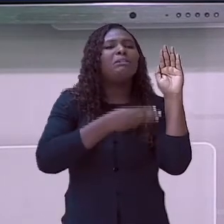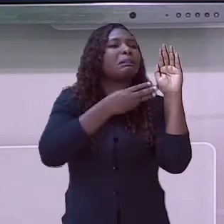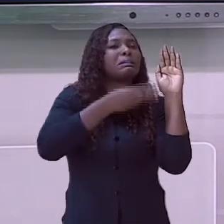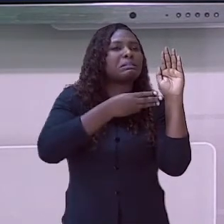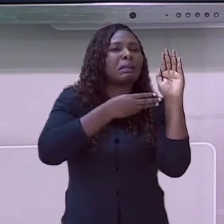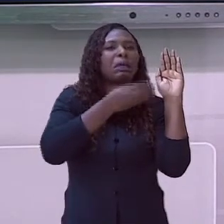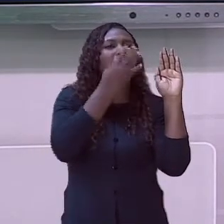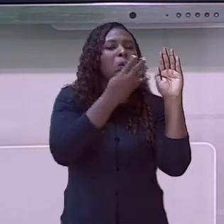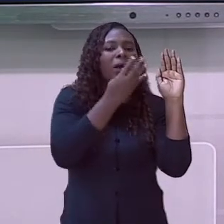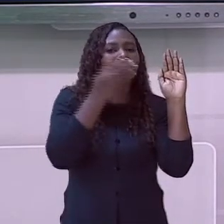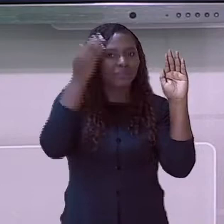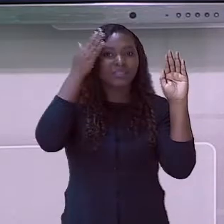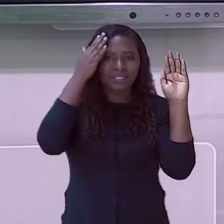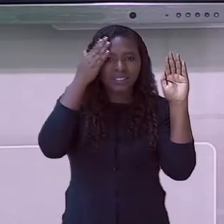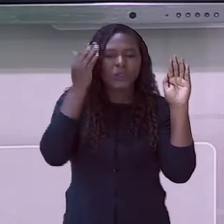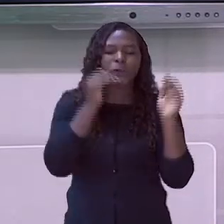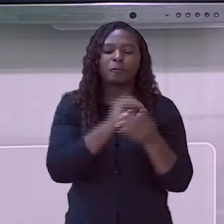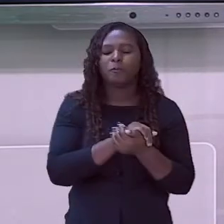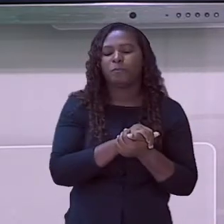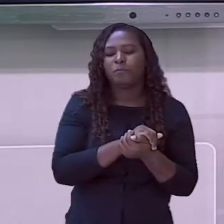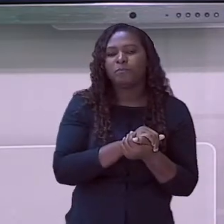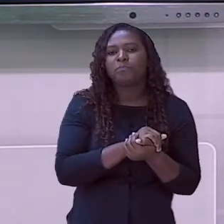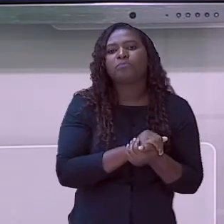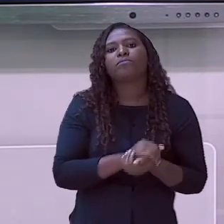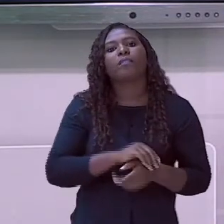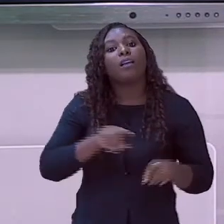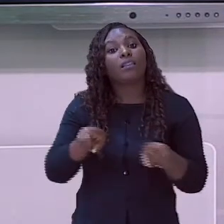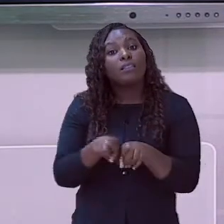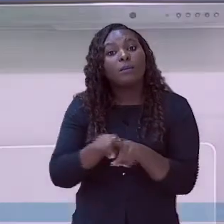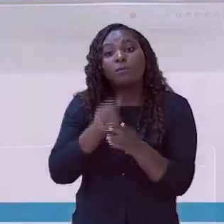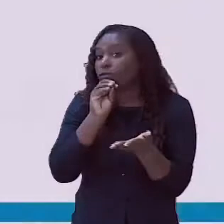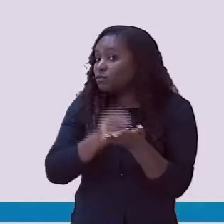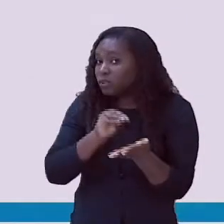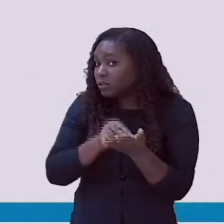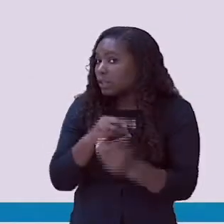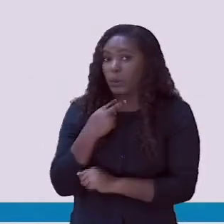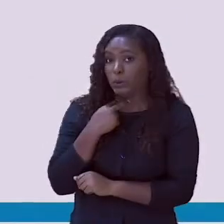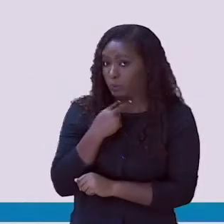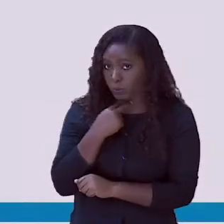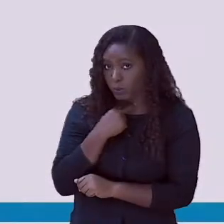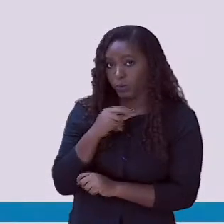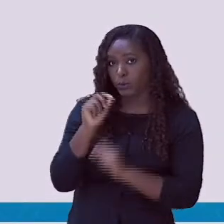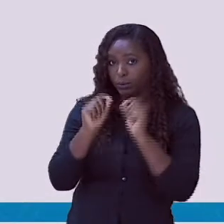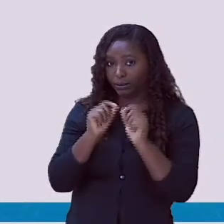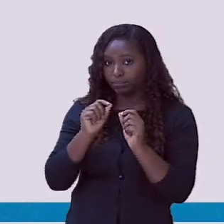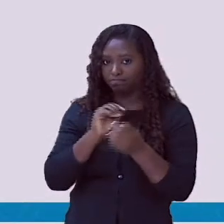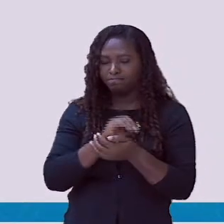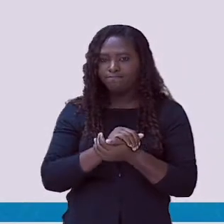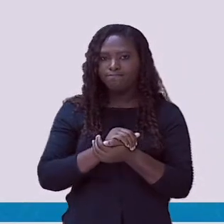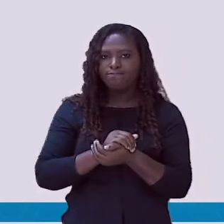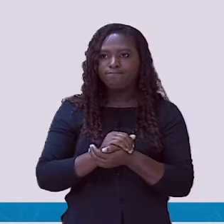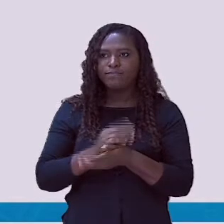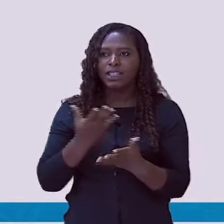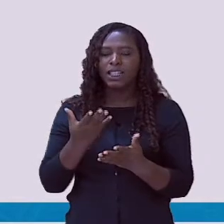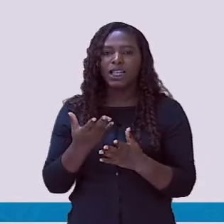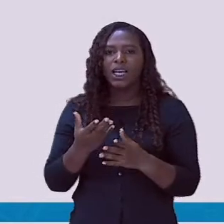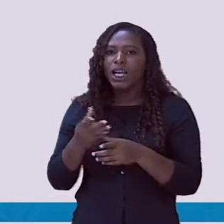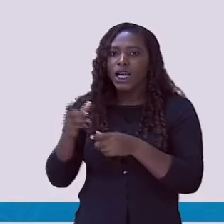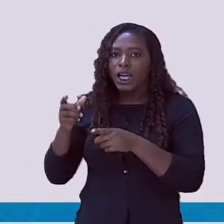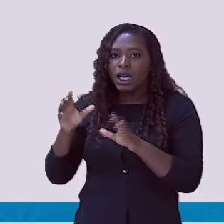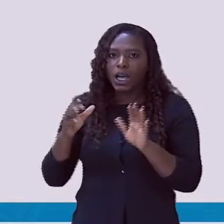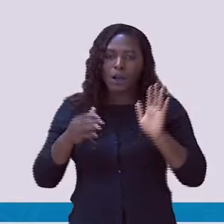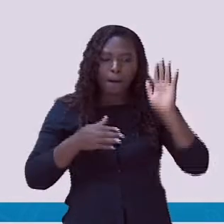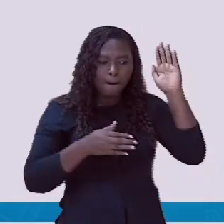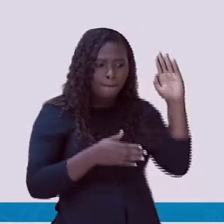O que não pode faltar? Utilização de placas sinalizadoras em braile. Toda e